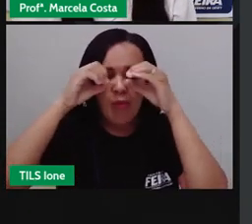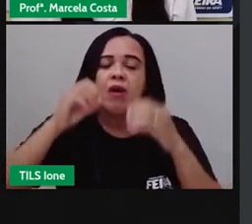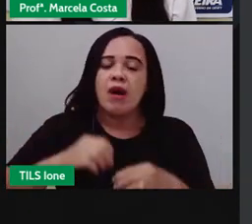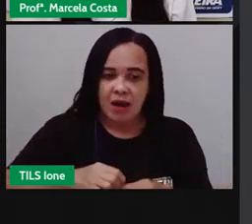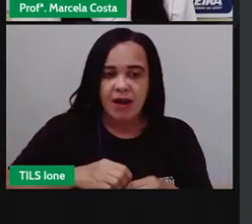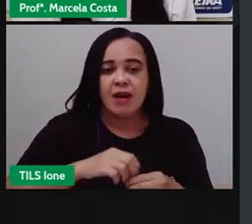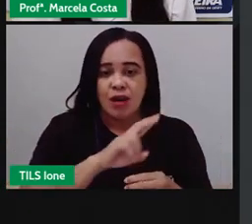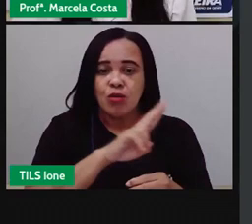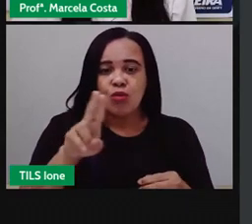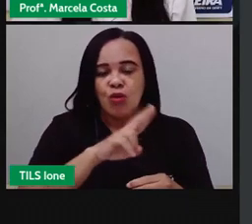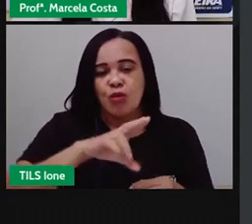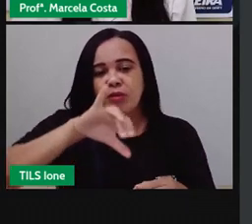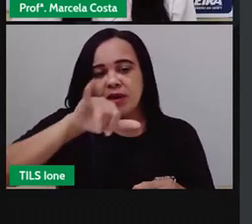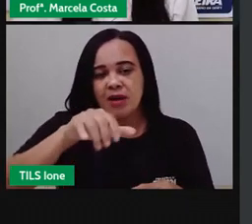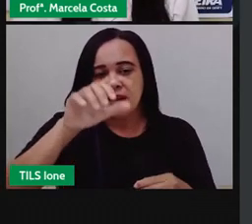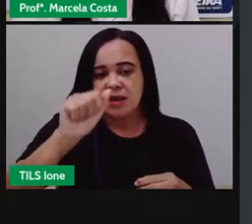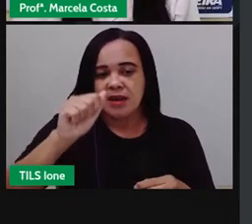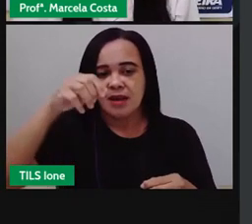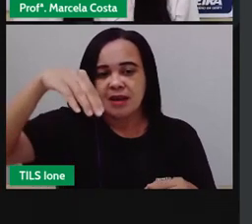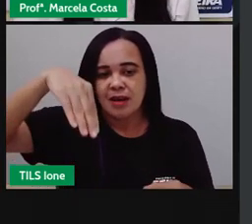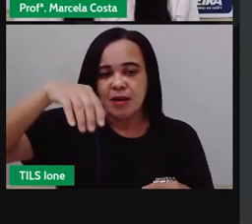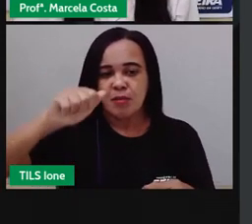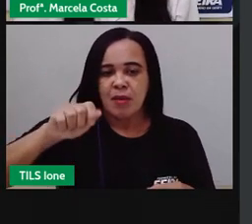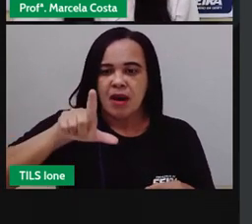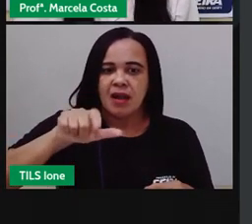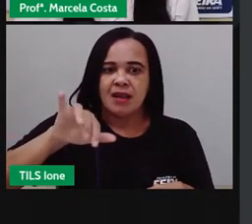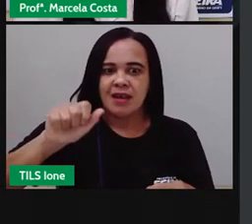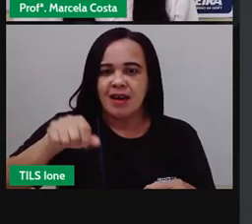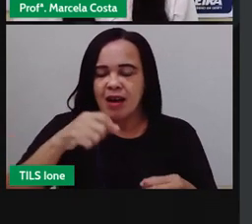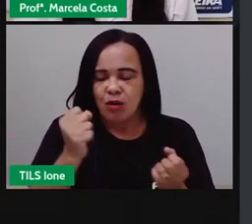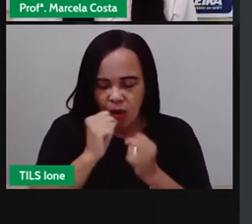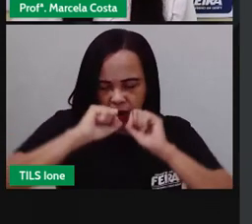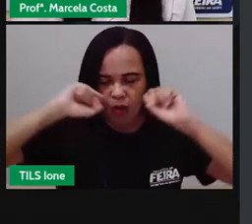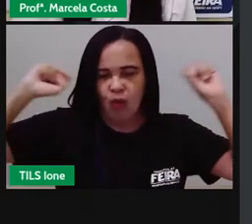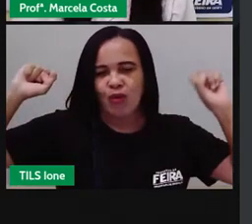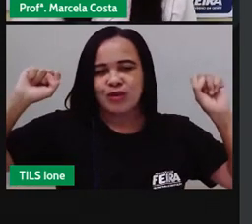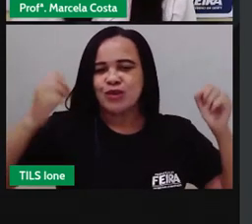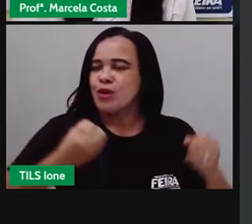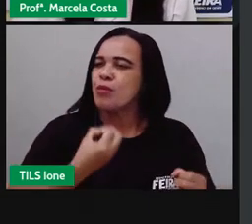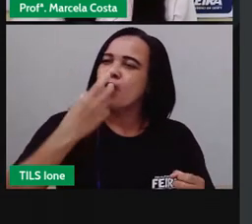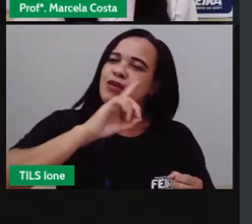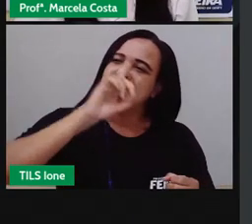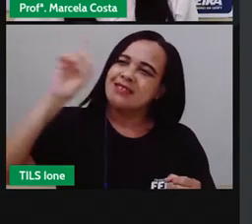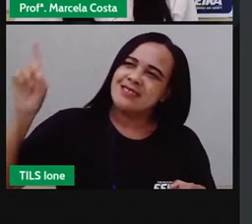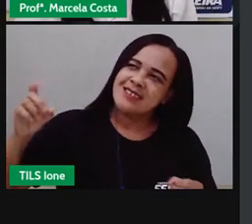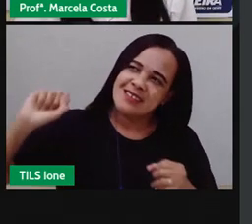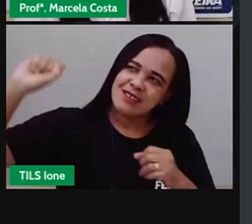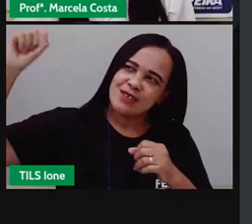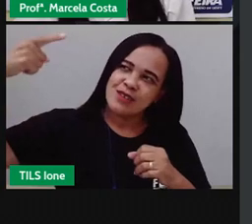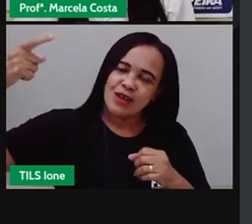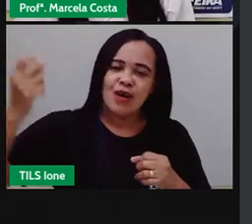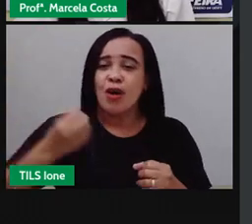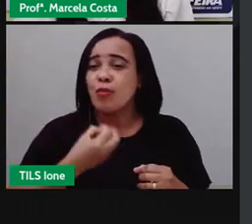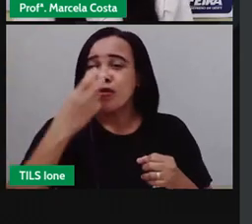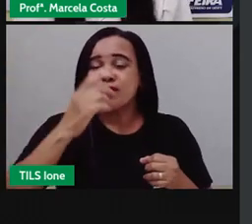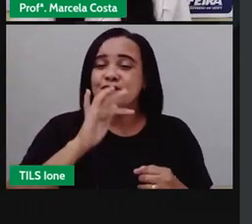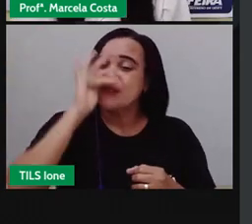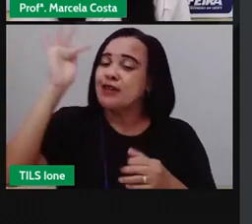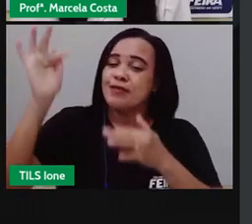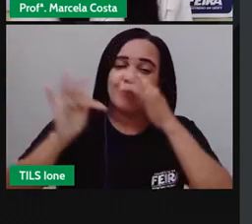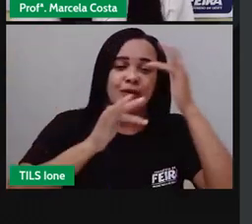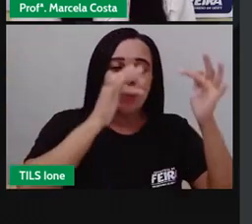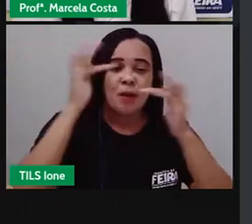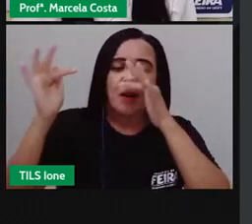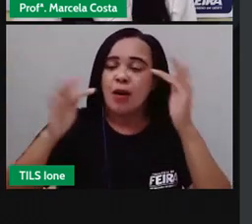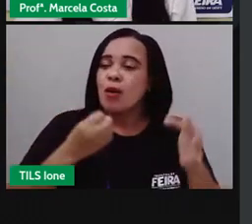Meu amigo camaleão acordou de bom humor. Bom dia, sol. Bom dia, flores. Bom